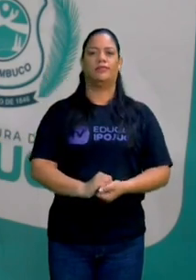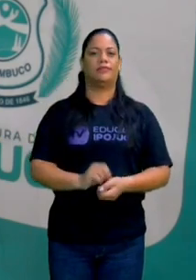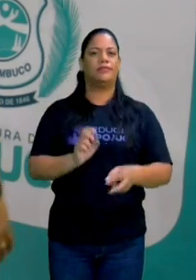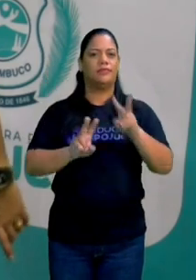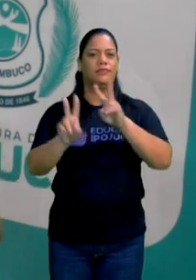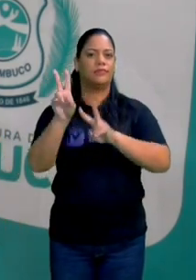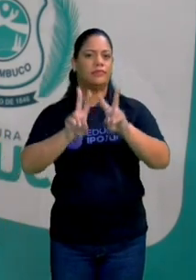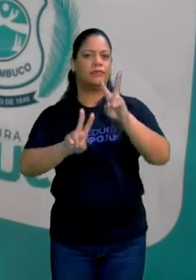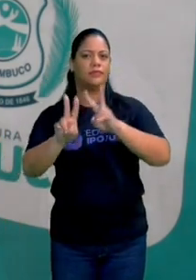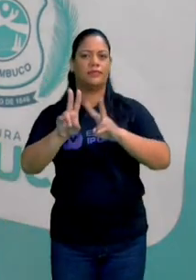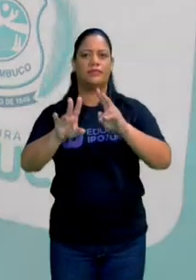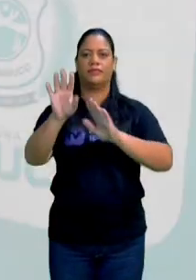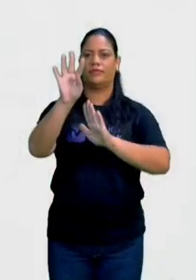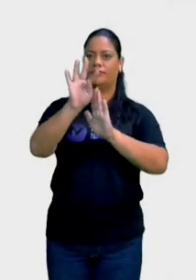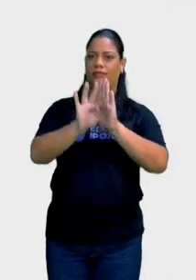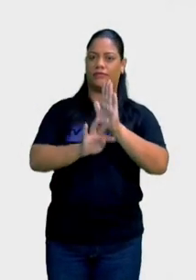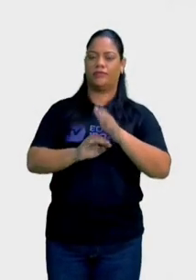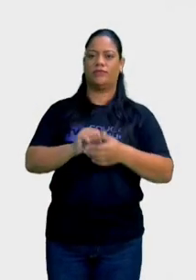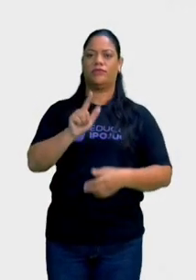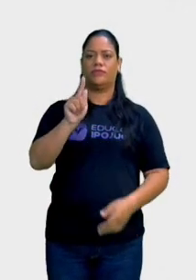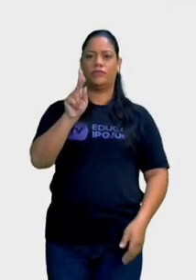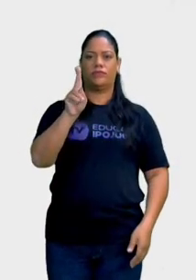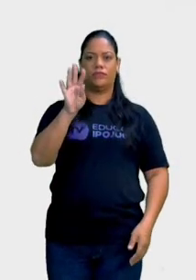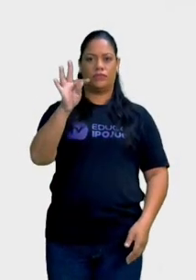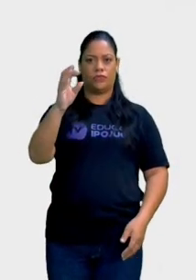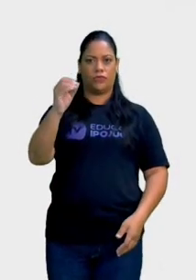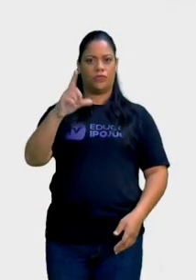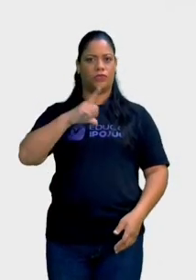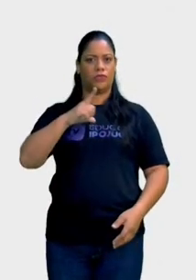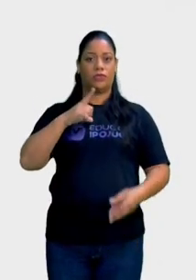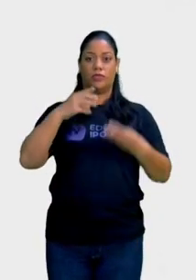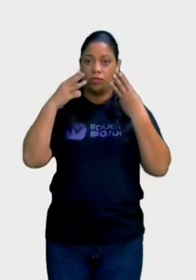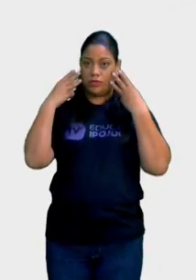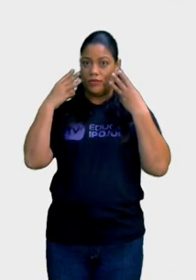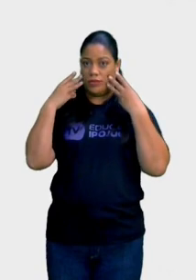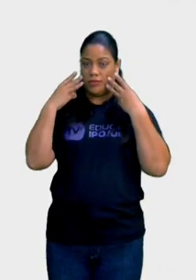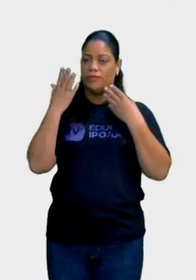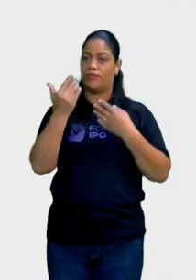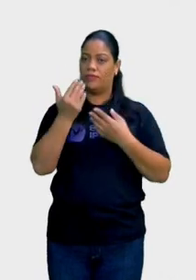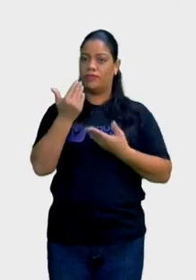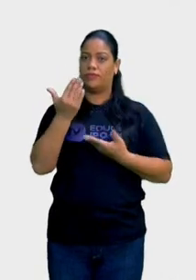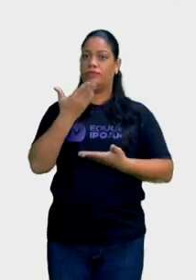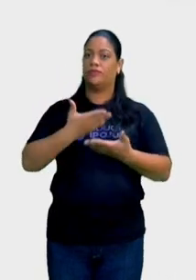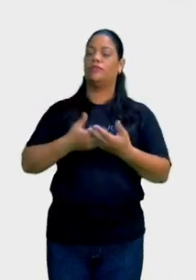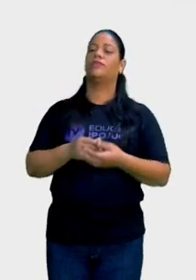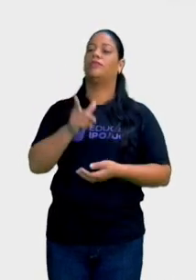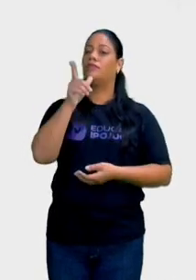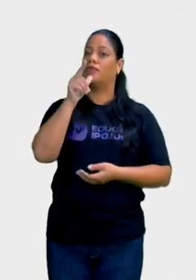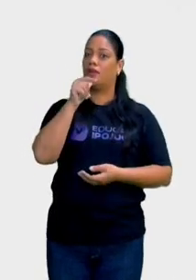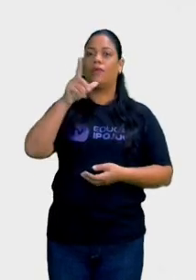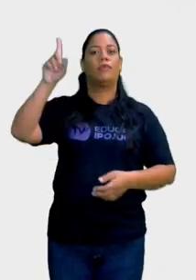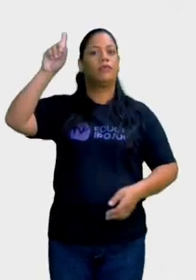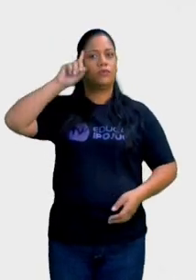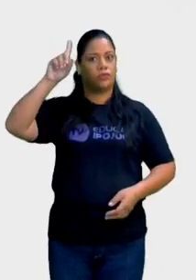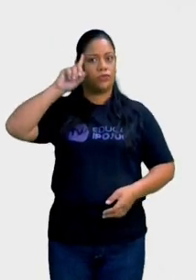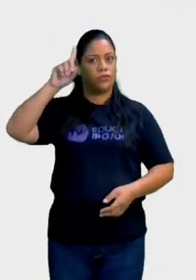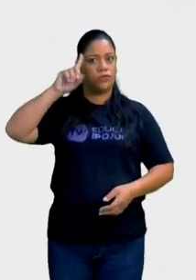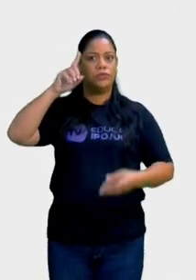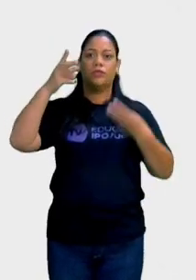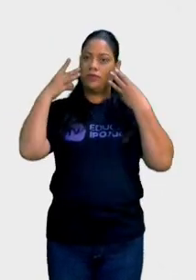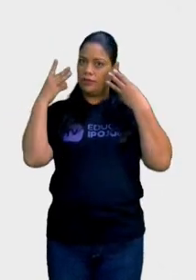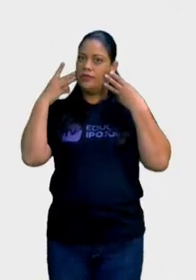Observe o texto. Guto tem um gato. Ele alimenta e dá água ao gato todo dia.